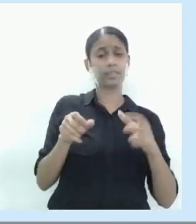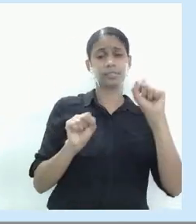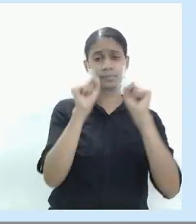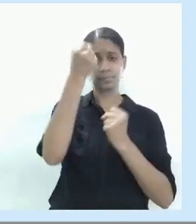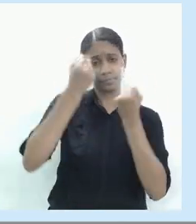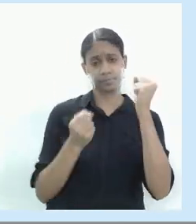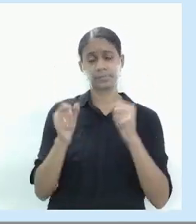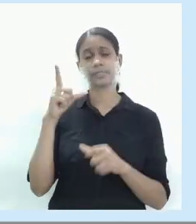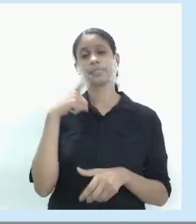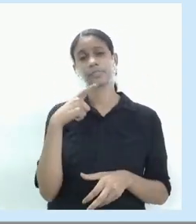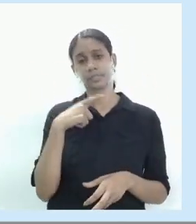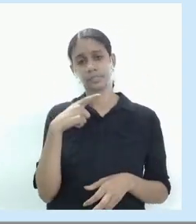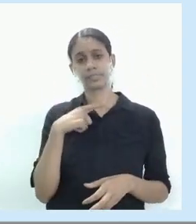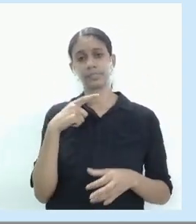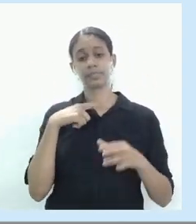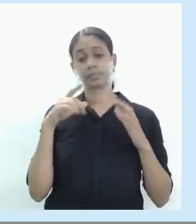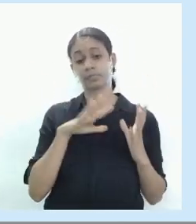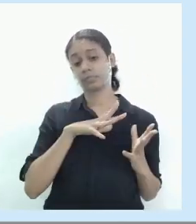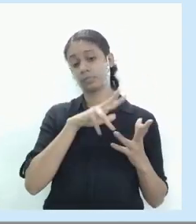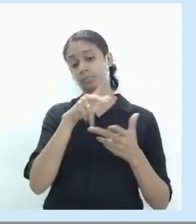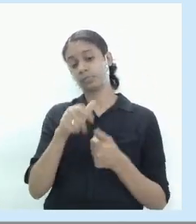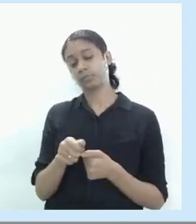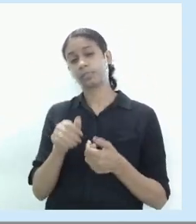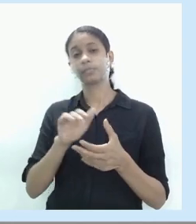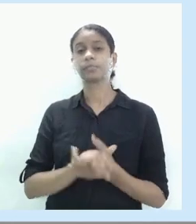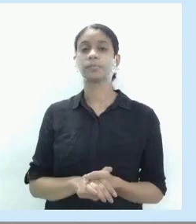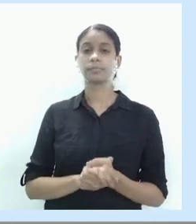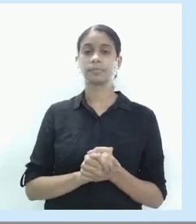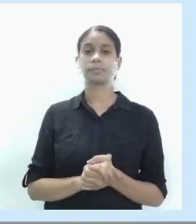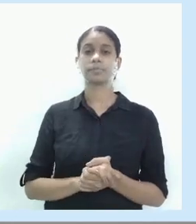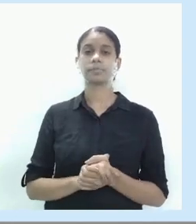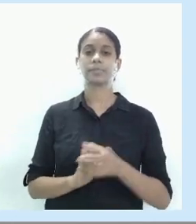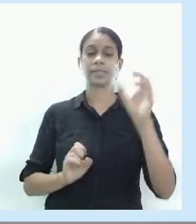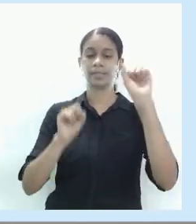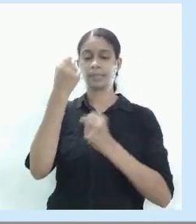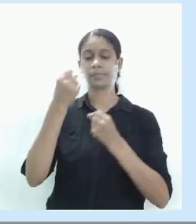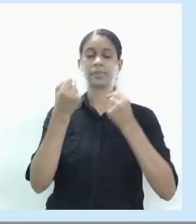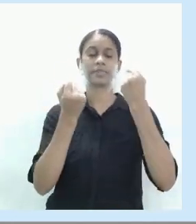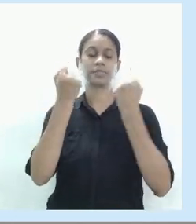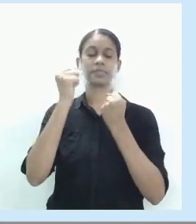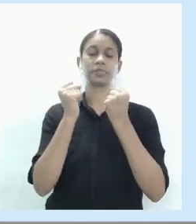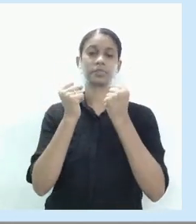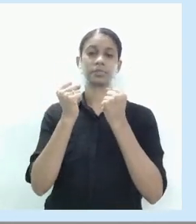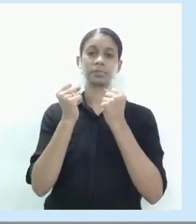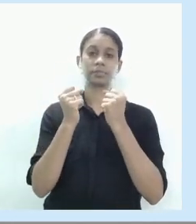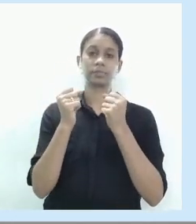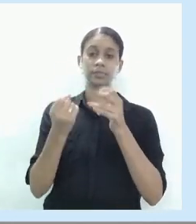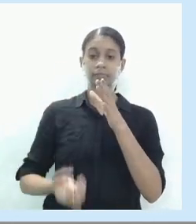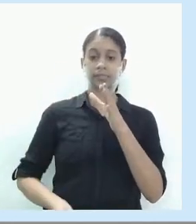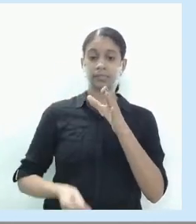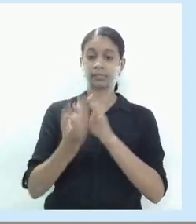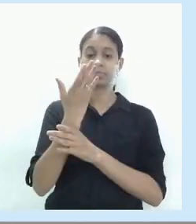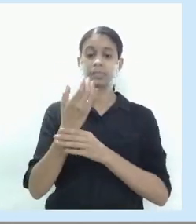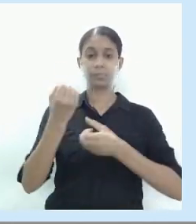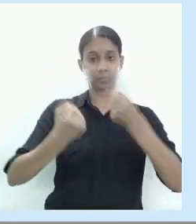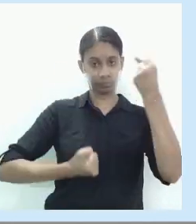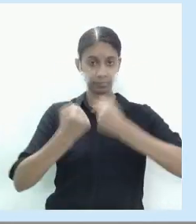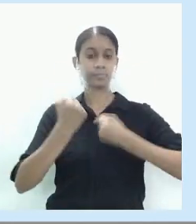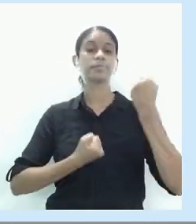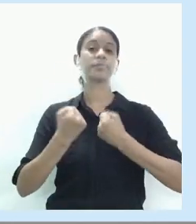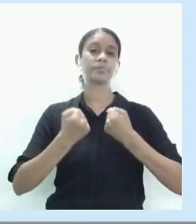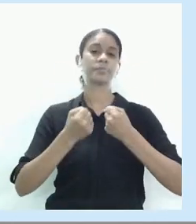possuem uma marca globalizada. As empresas automobilísticas, né? As empresas montadoras de automóveis são